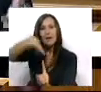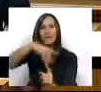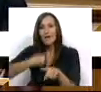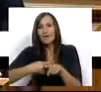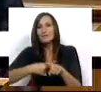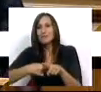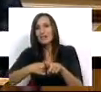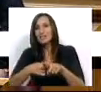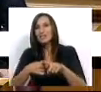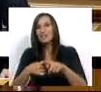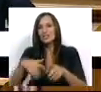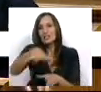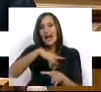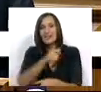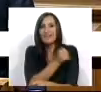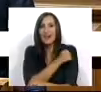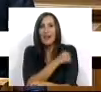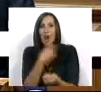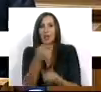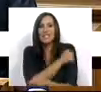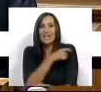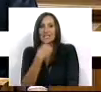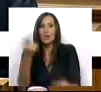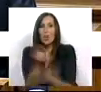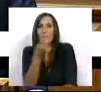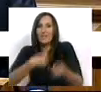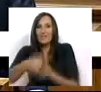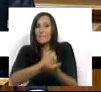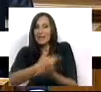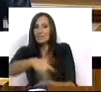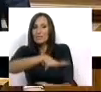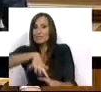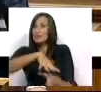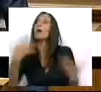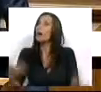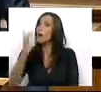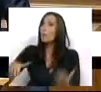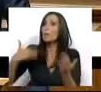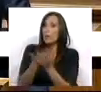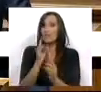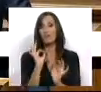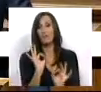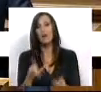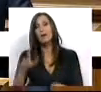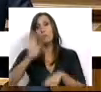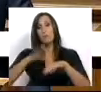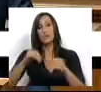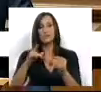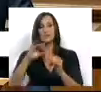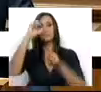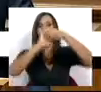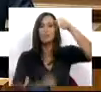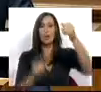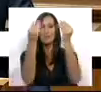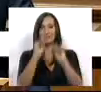instalados no setor imobiliário. E, portanto, Sr. Ministro, a proposta, assim foi com a construção deste diploma que está em